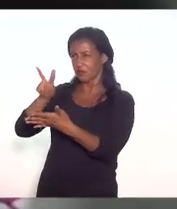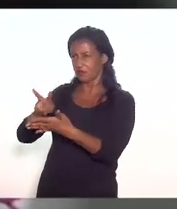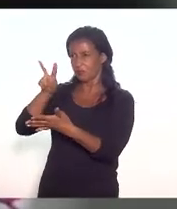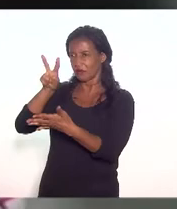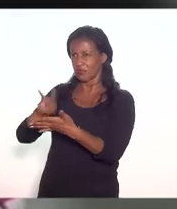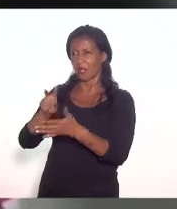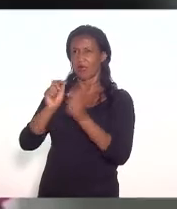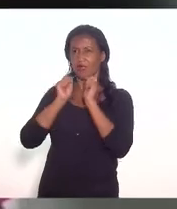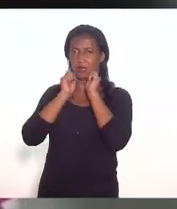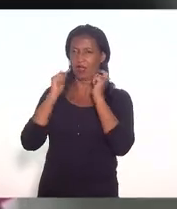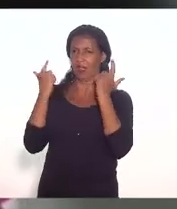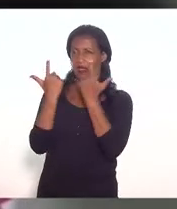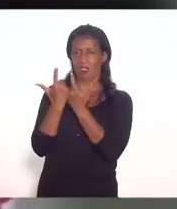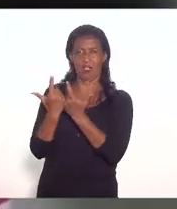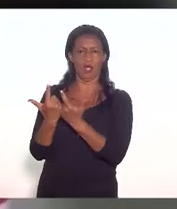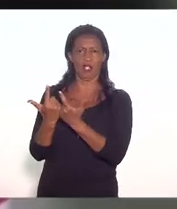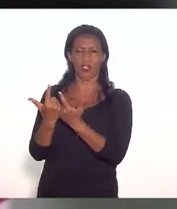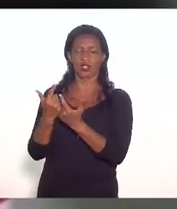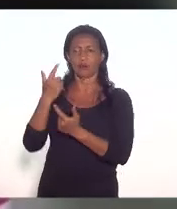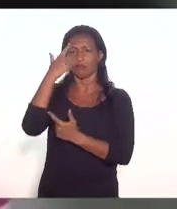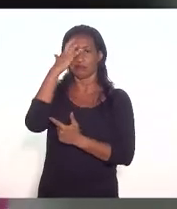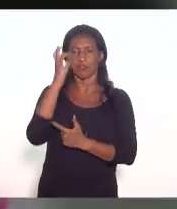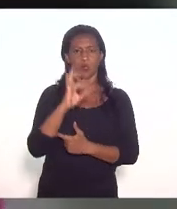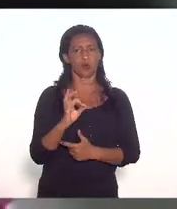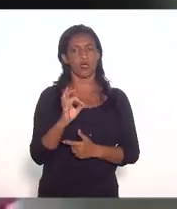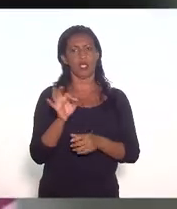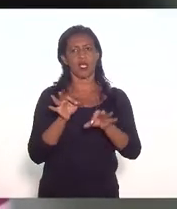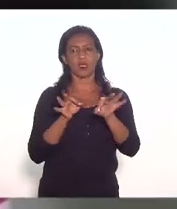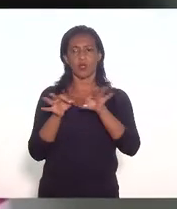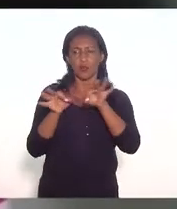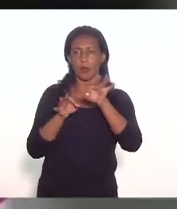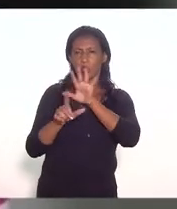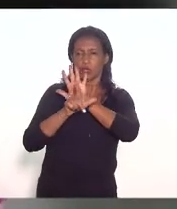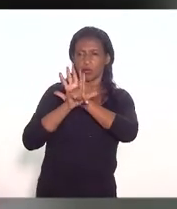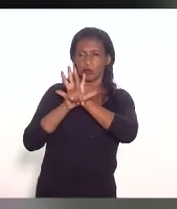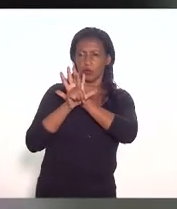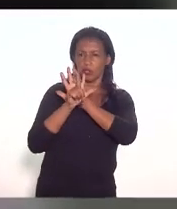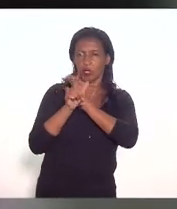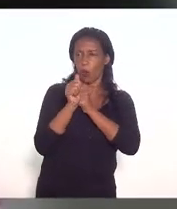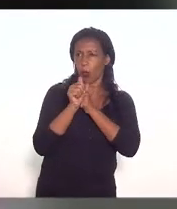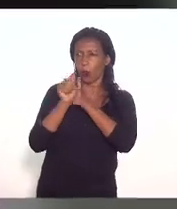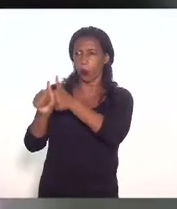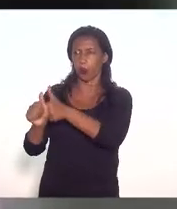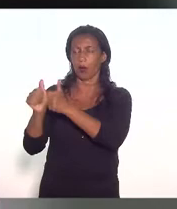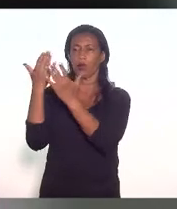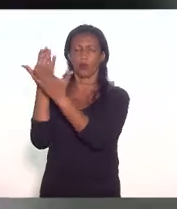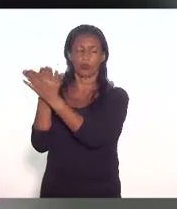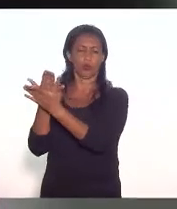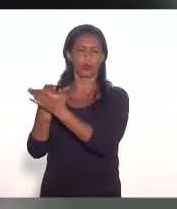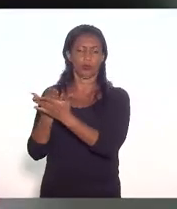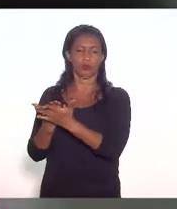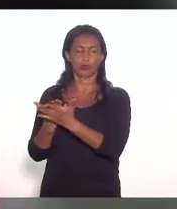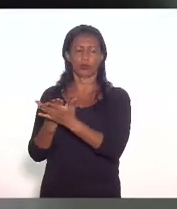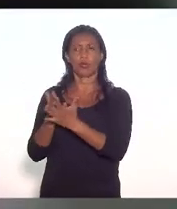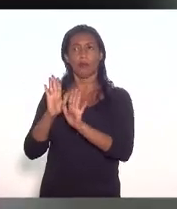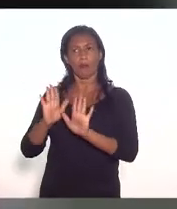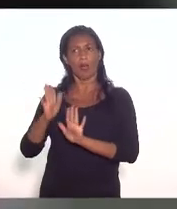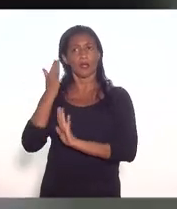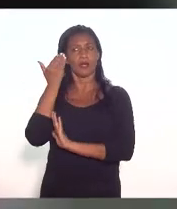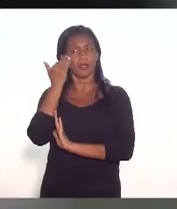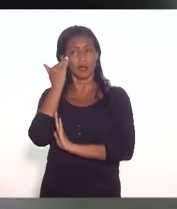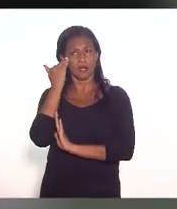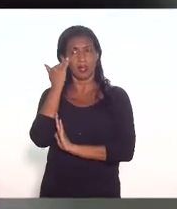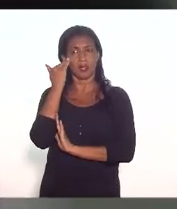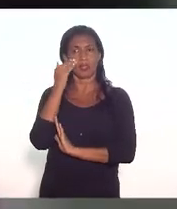site da Lege então não sei se o projeto de lei se veio acompanhar desse estudo mas não entender da Procuradoria